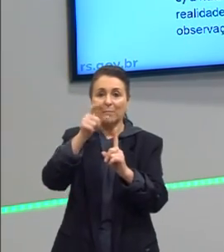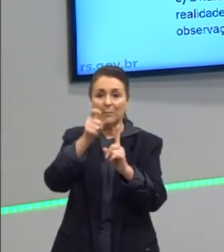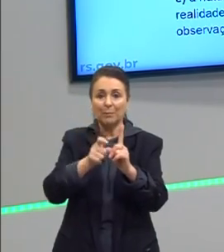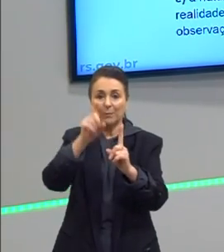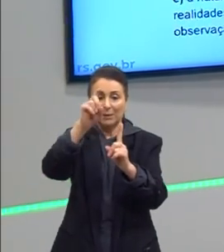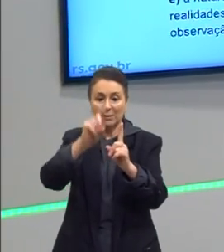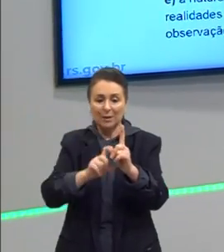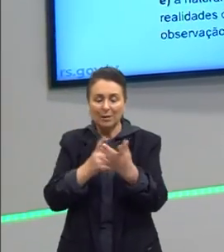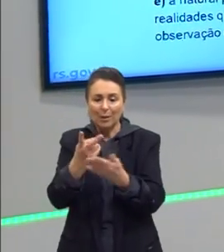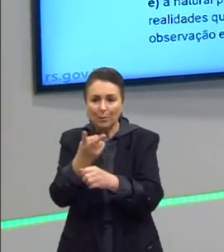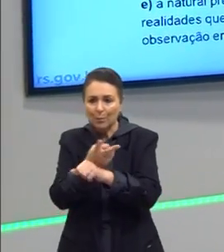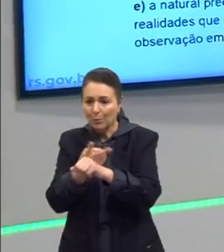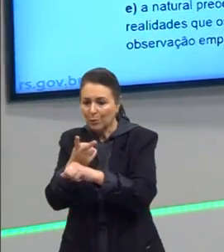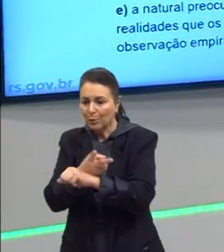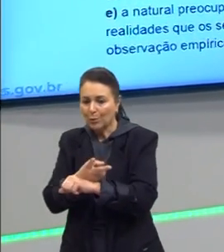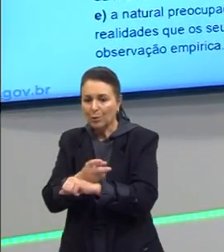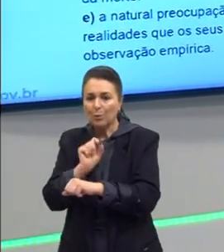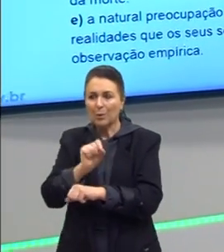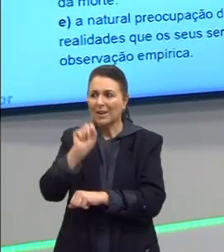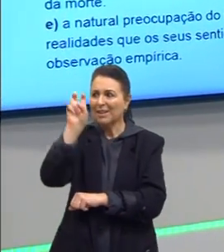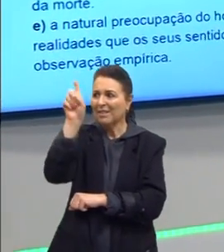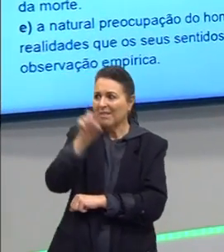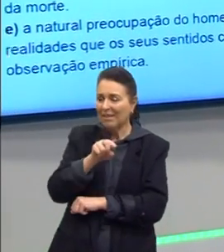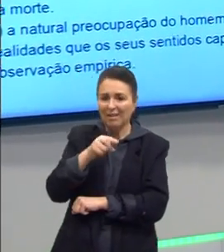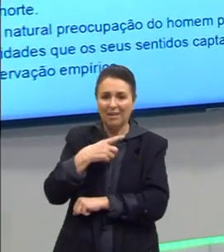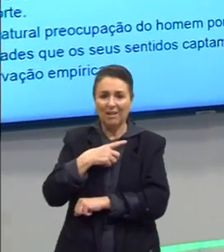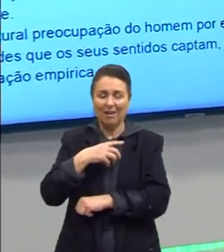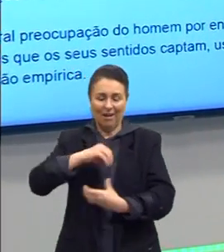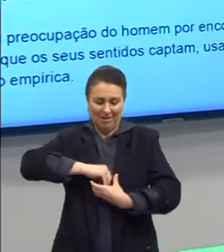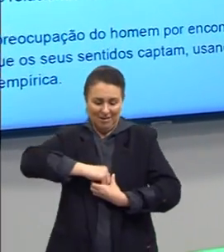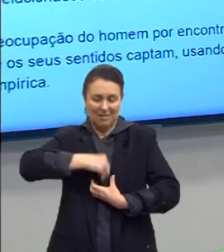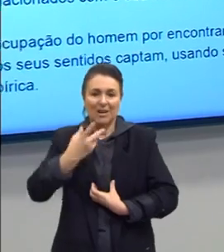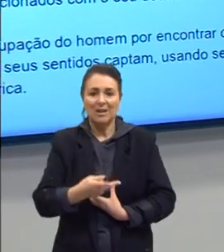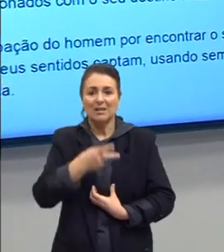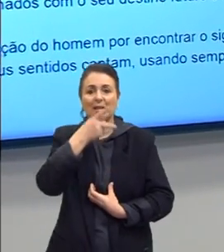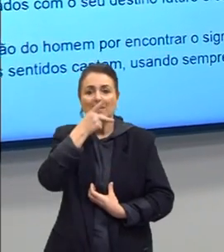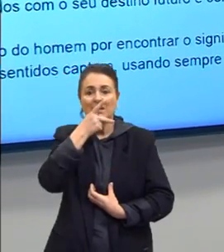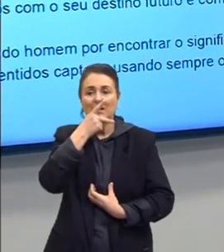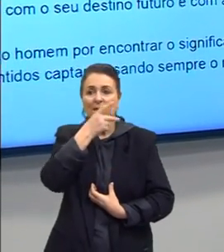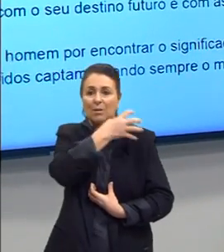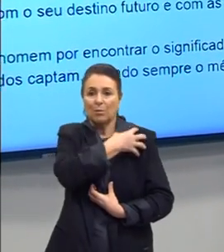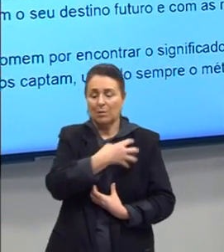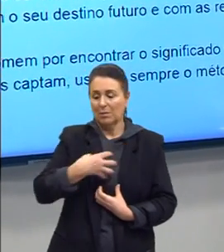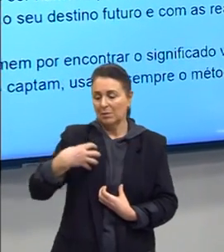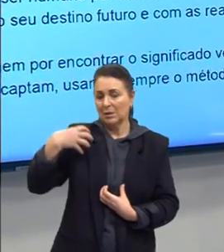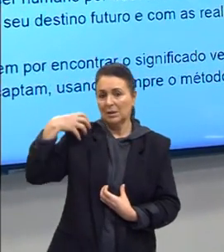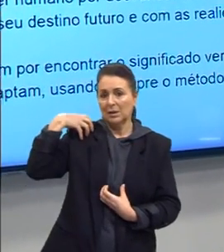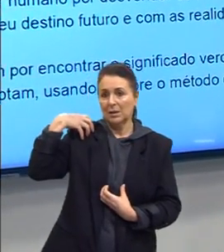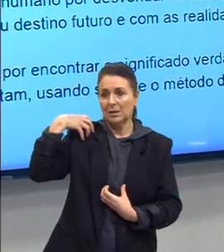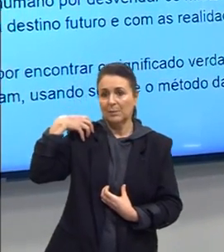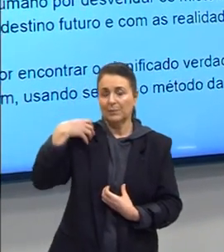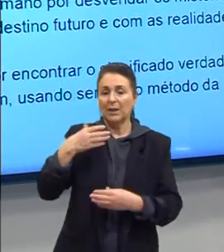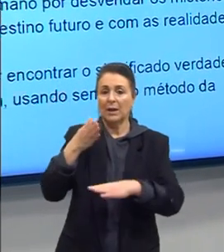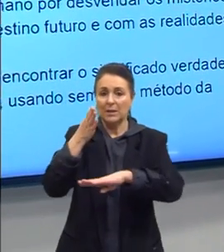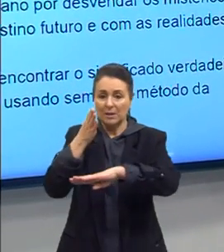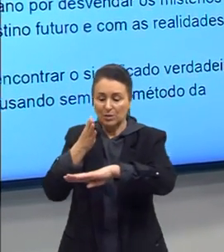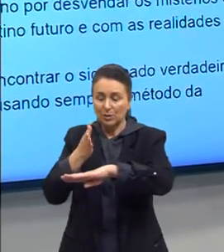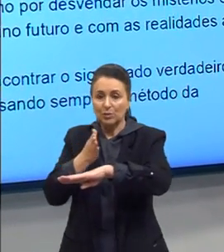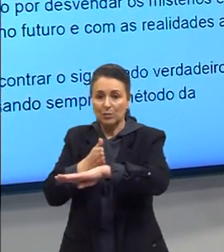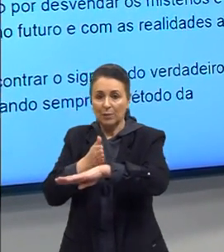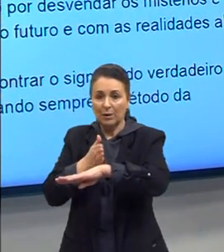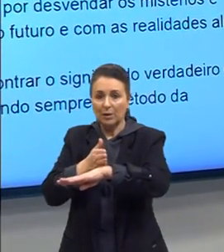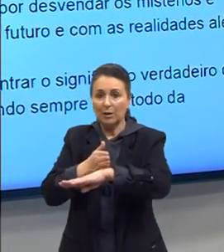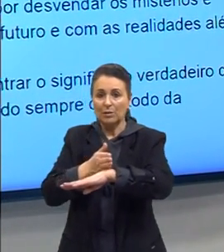busca pelo que é, pela essência, como Platão, Aristóteles, a Idade Média, a Modernidade,